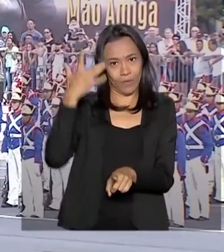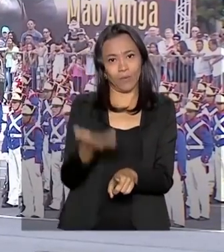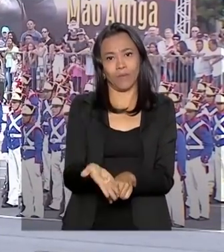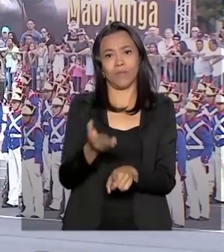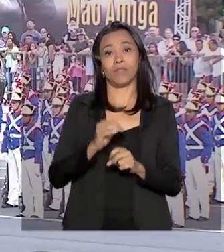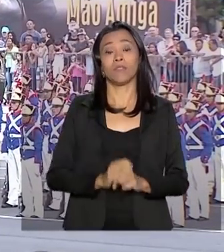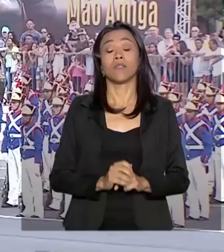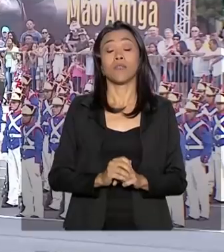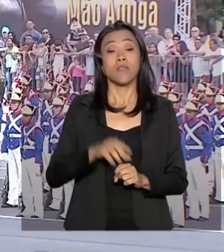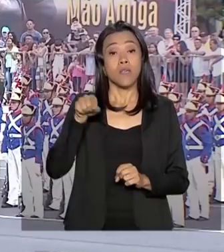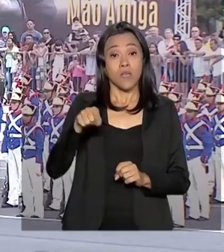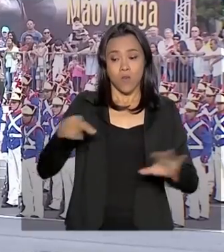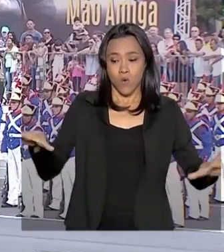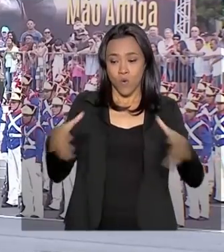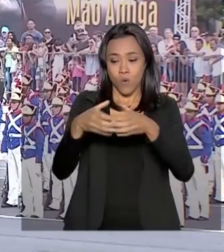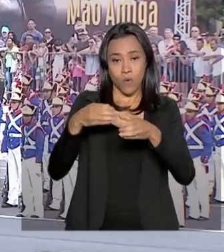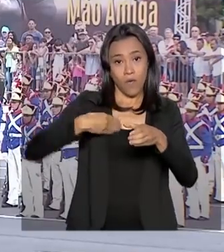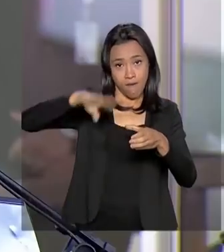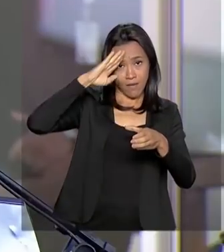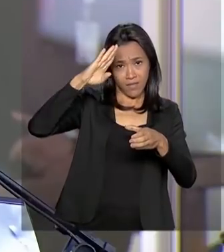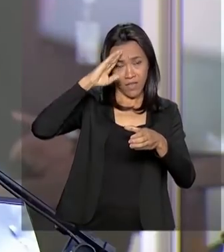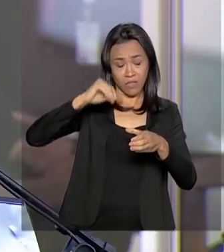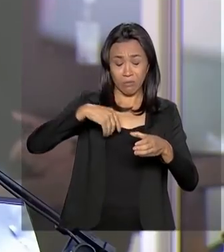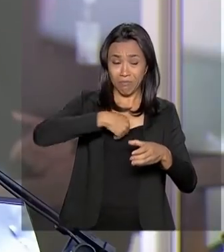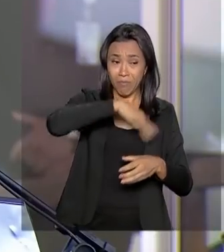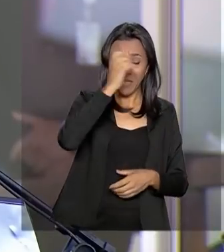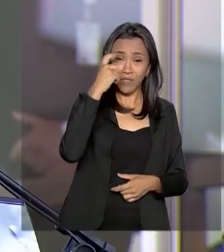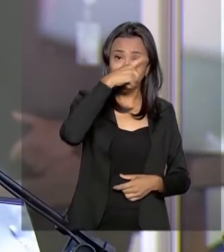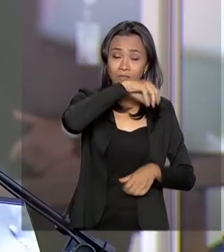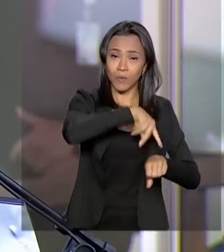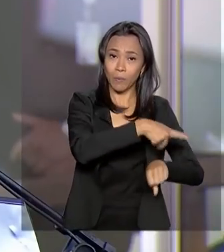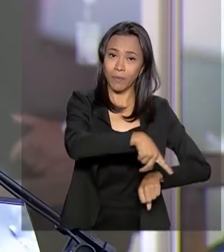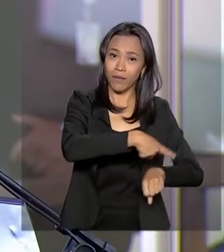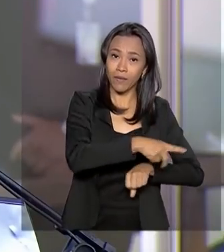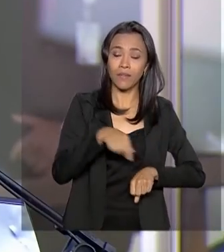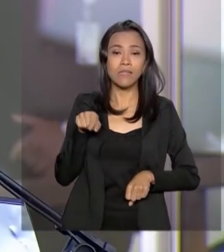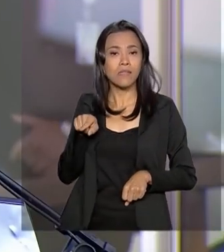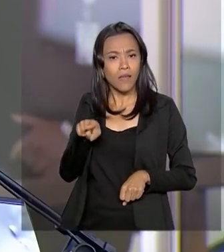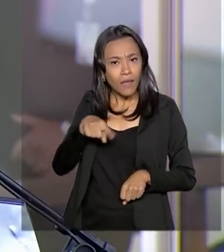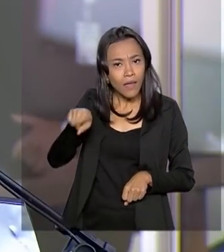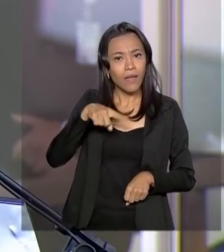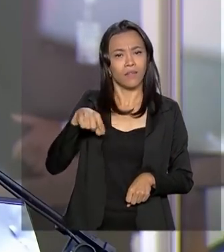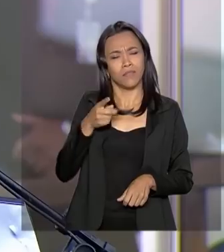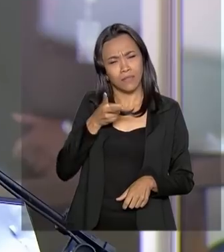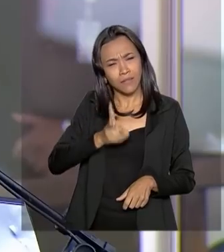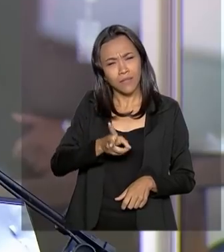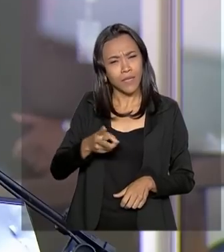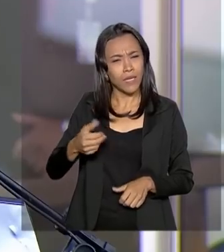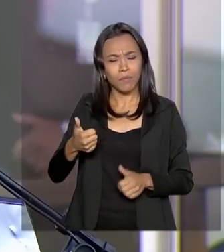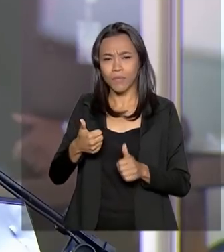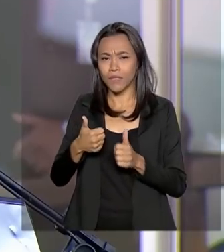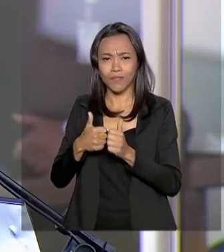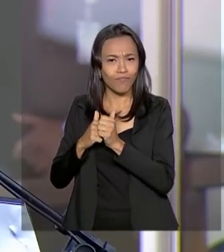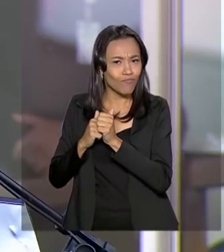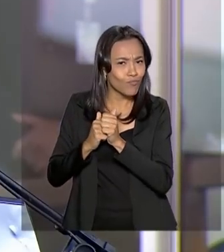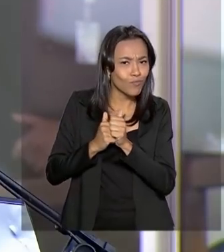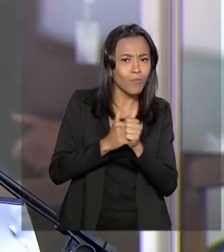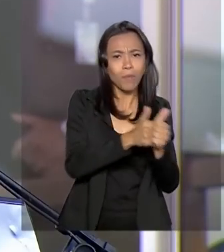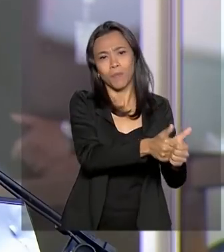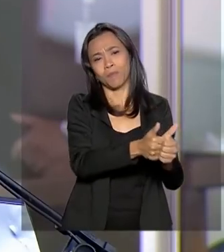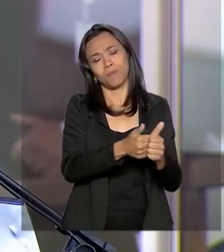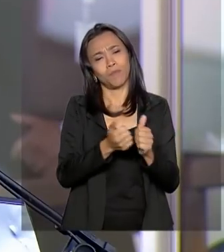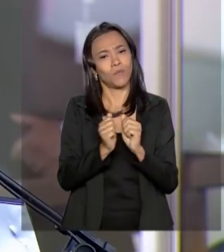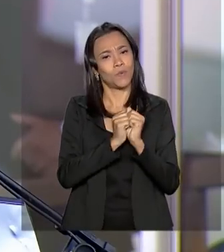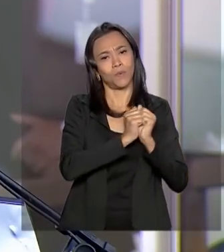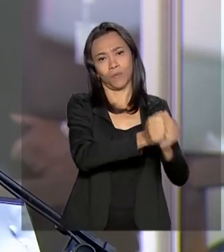mais difíceis da nossa nação, sempre esteve ao lado da vontade do seu